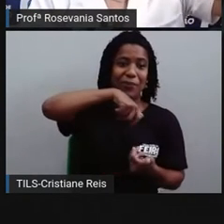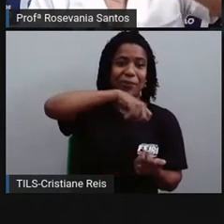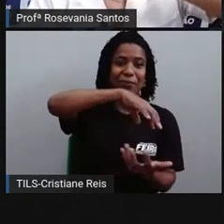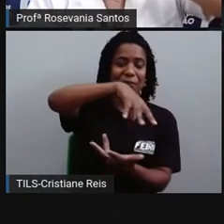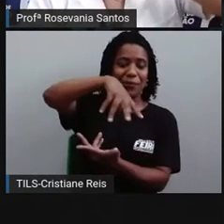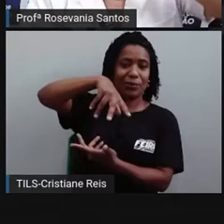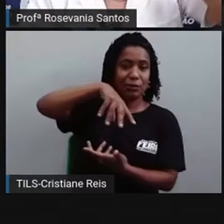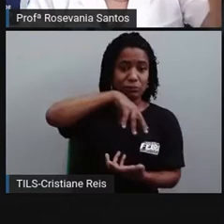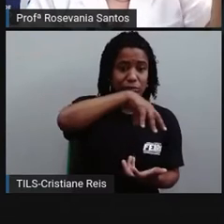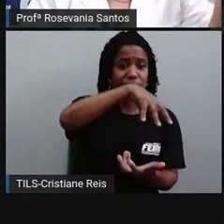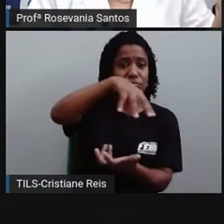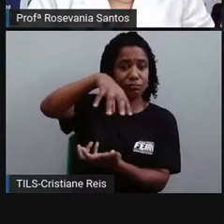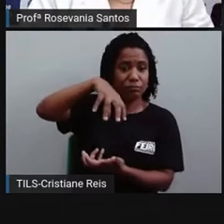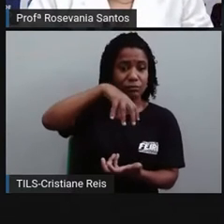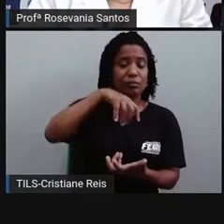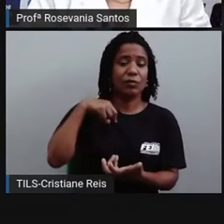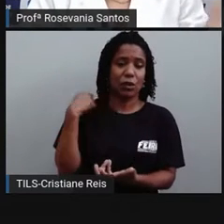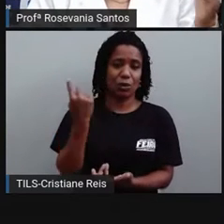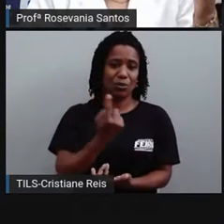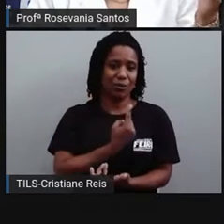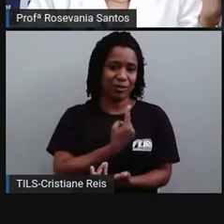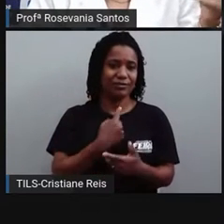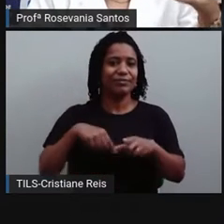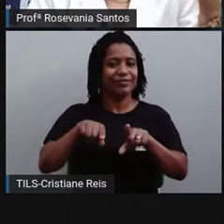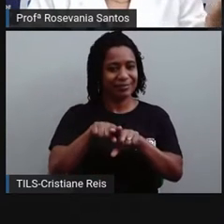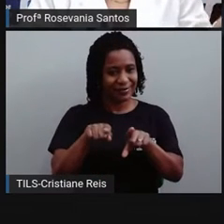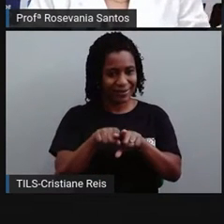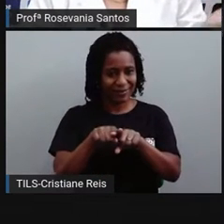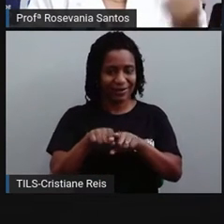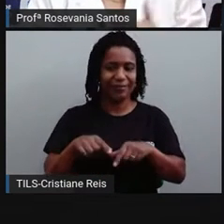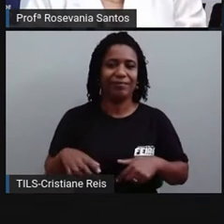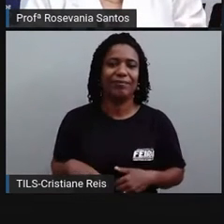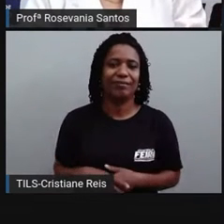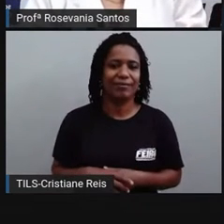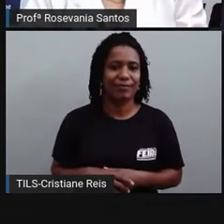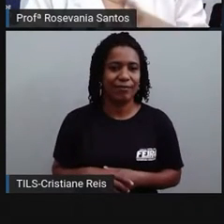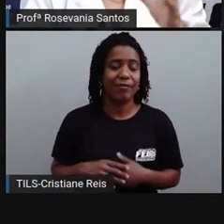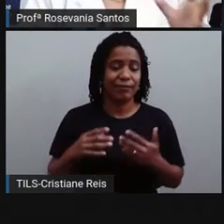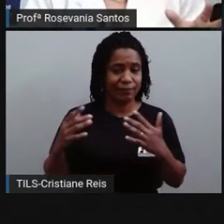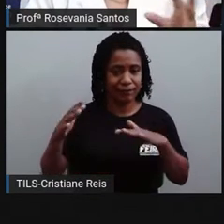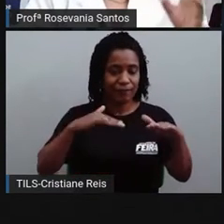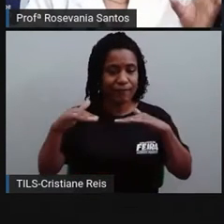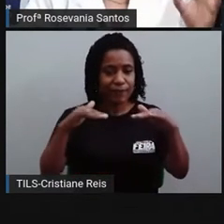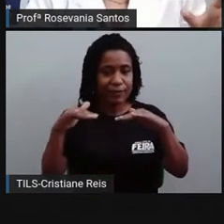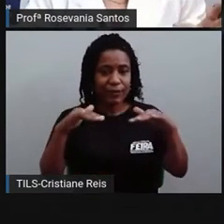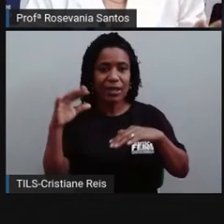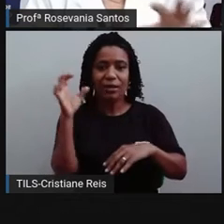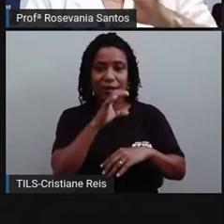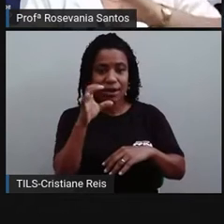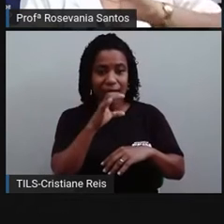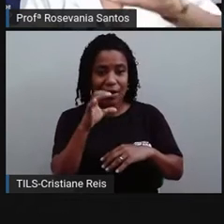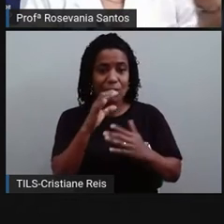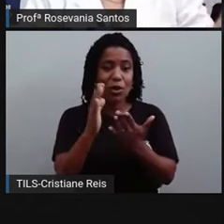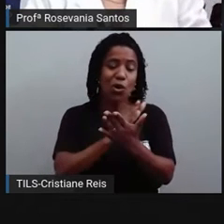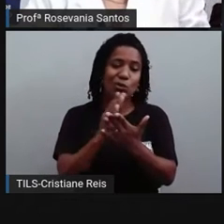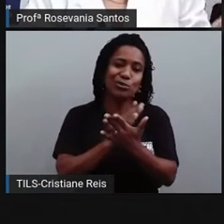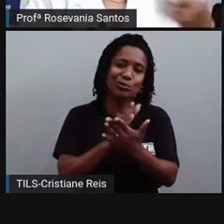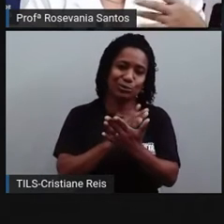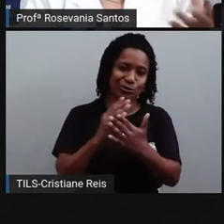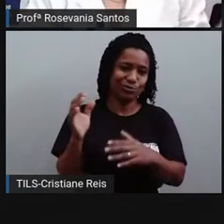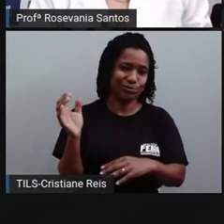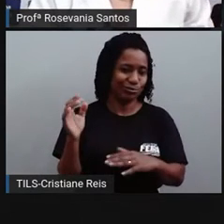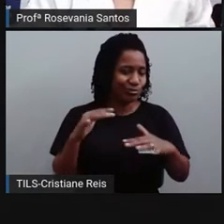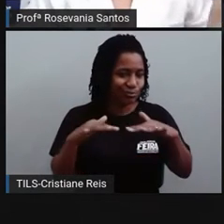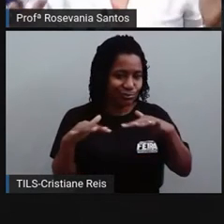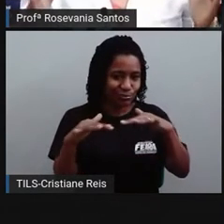se movimenta em velocidades mais, digamos assim, mais rápidas, outras mais lentas. Mas, ainda assim, você não percebe